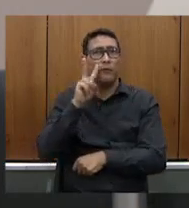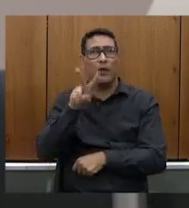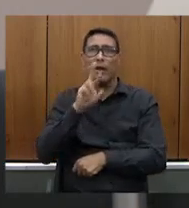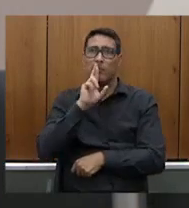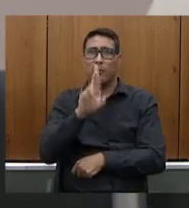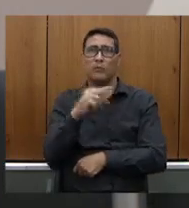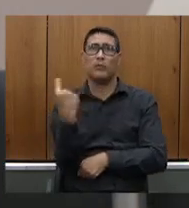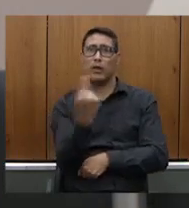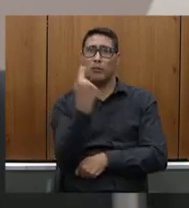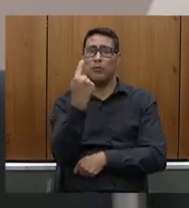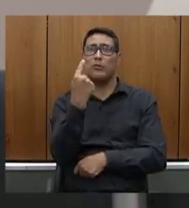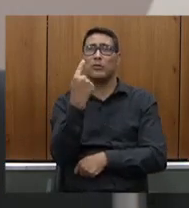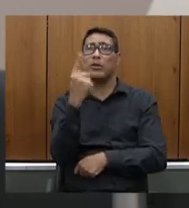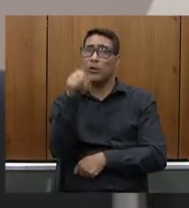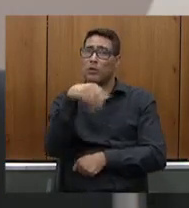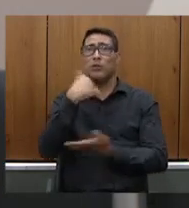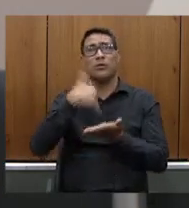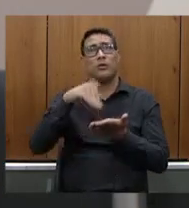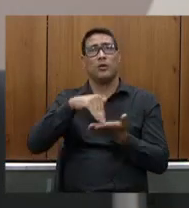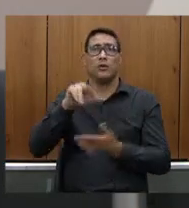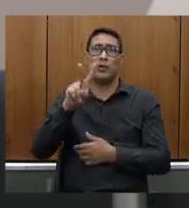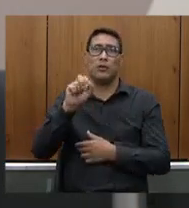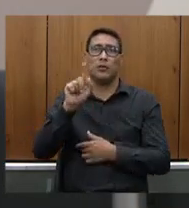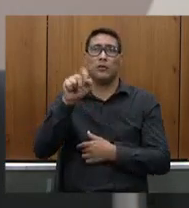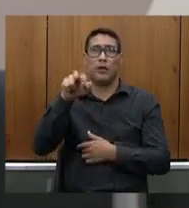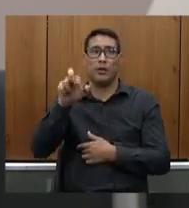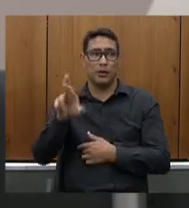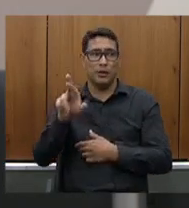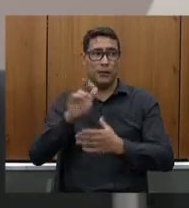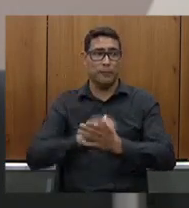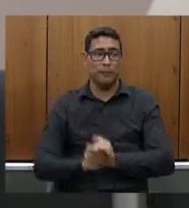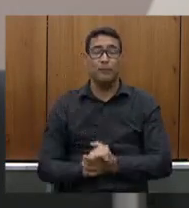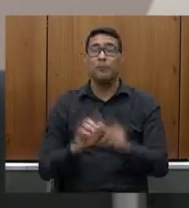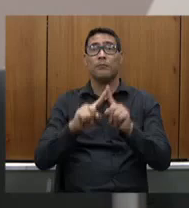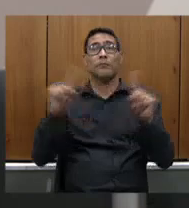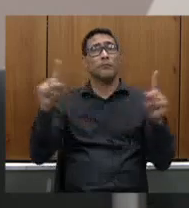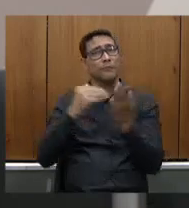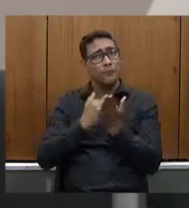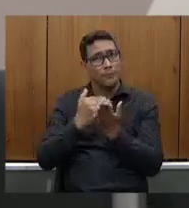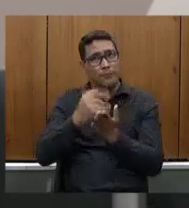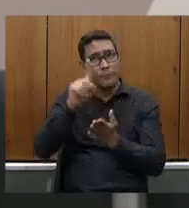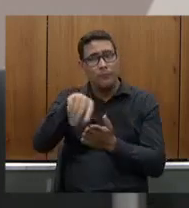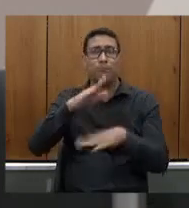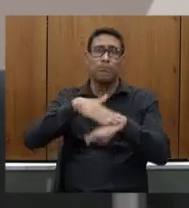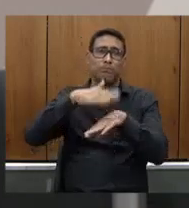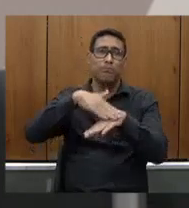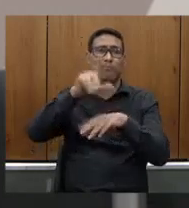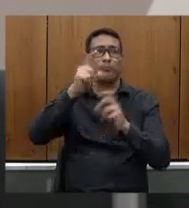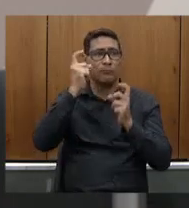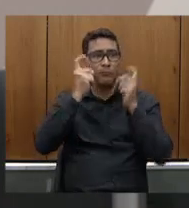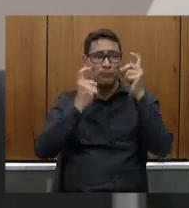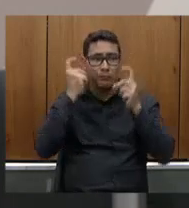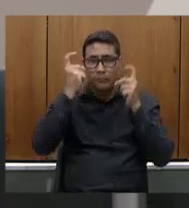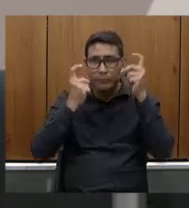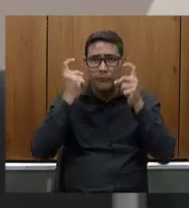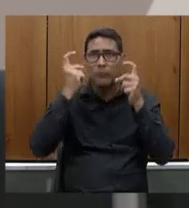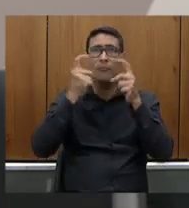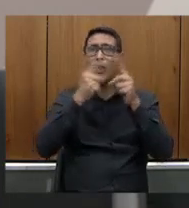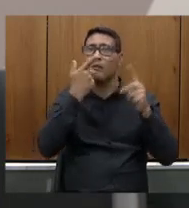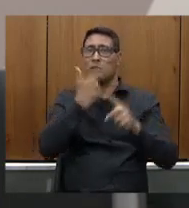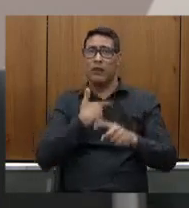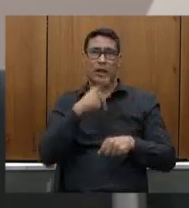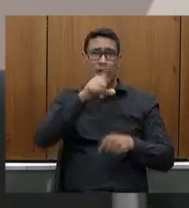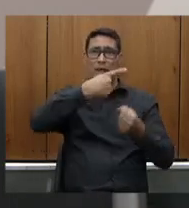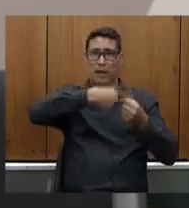trabalho do secretário Fábio que quando nós conversamos sobre essa nossa preocupação eu não estou falando aqui da minha cidade